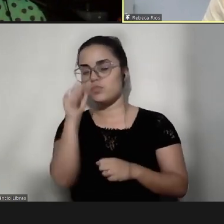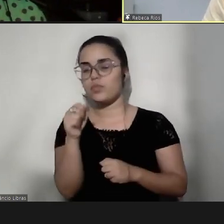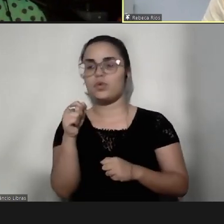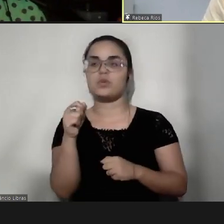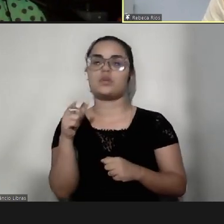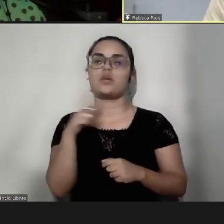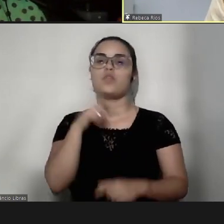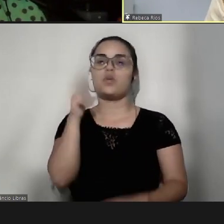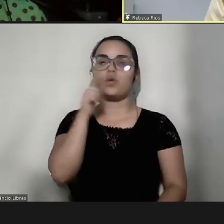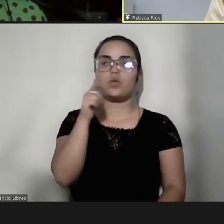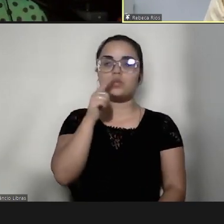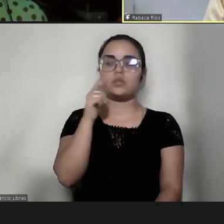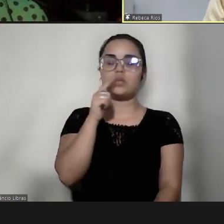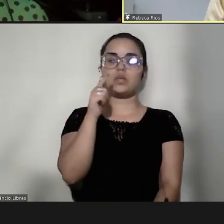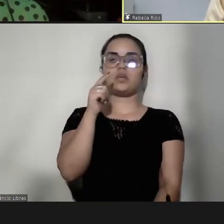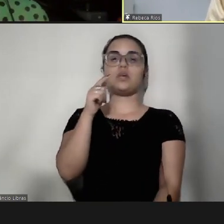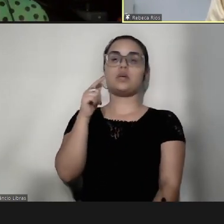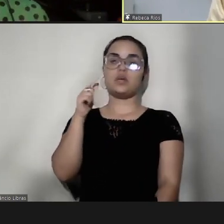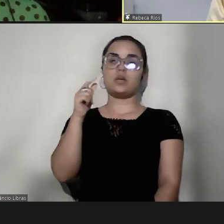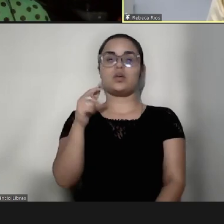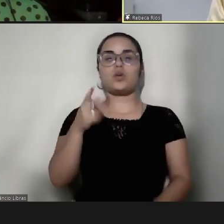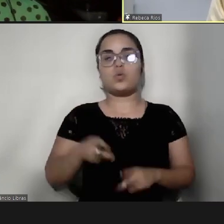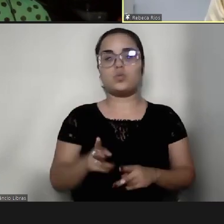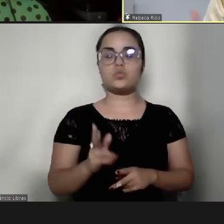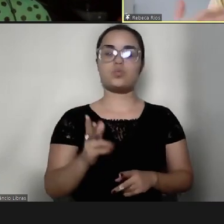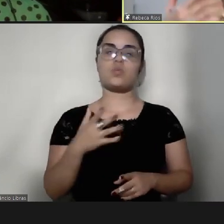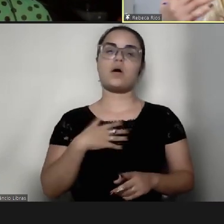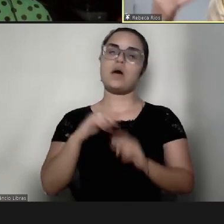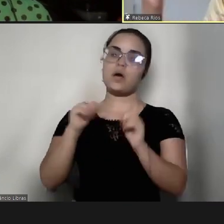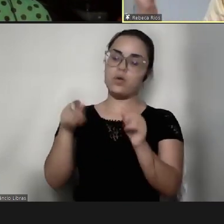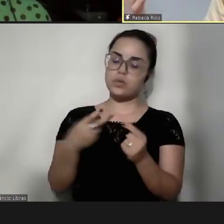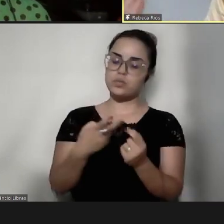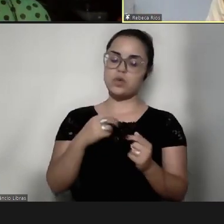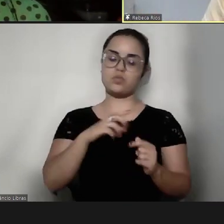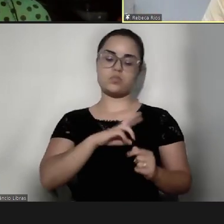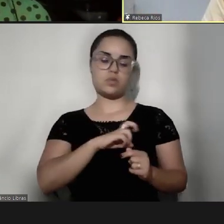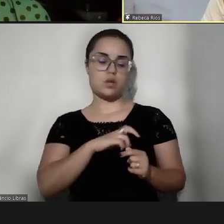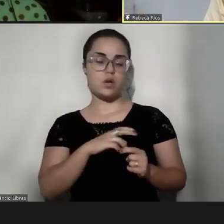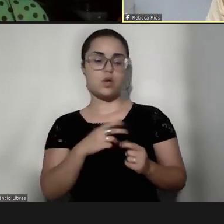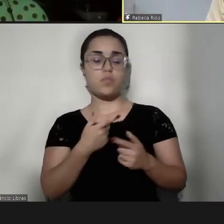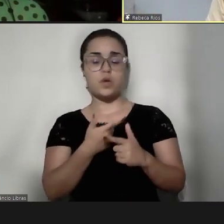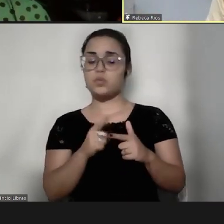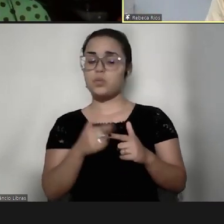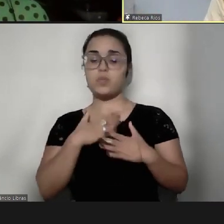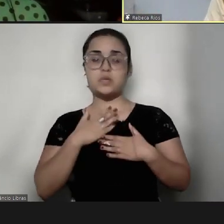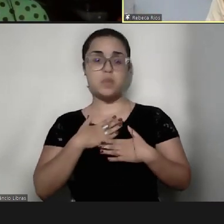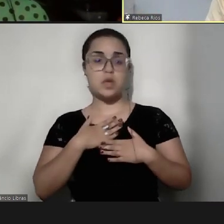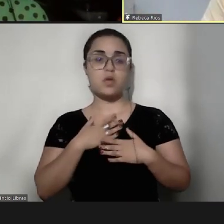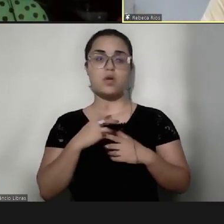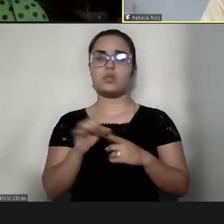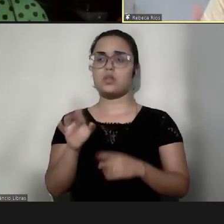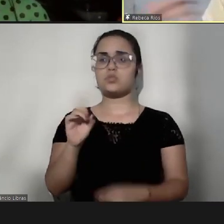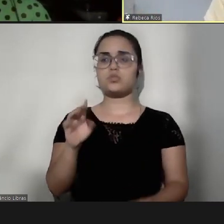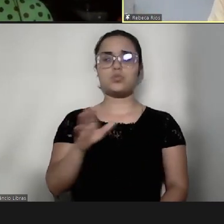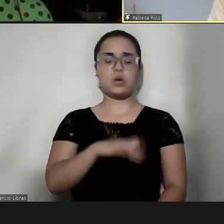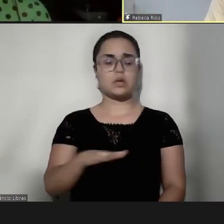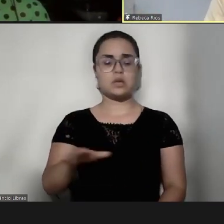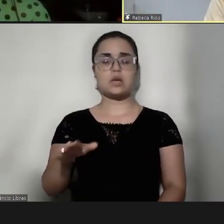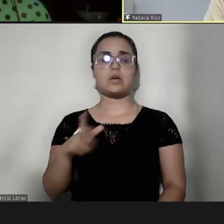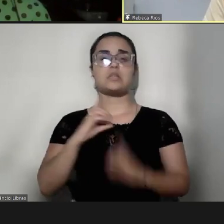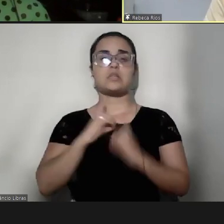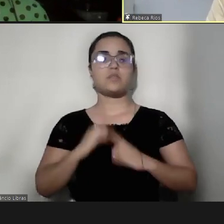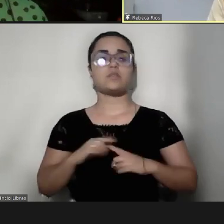vou conseguir lidar, né, com as minhas questões, né, e isso não só crianças atípicas como as